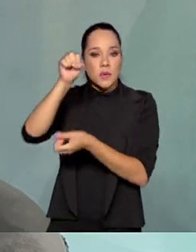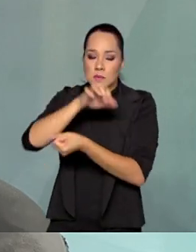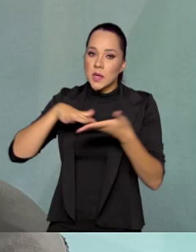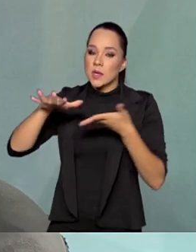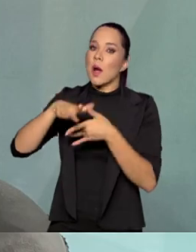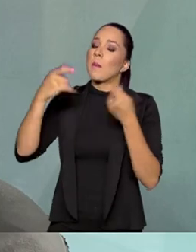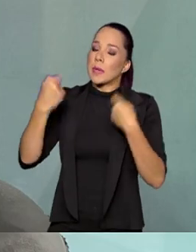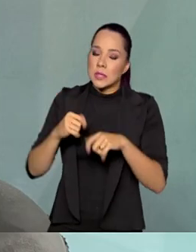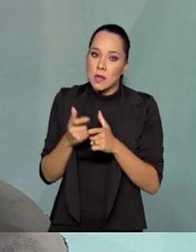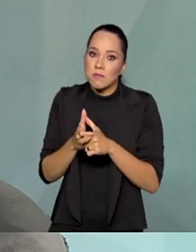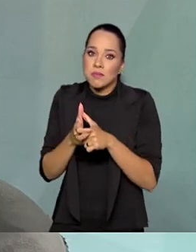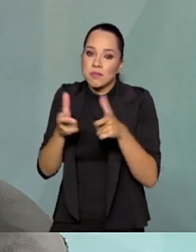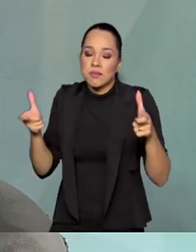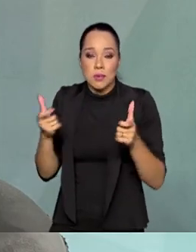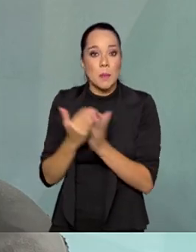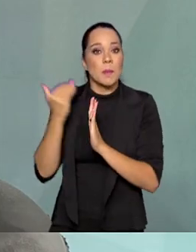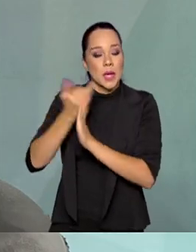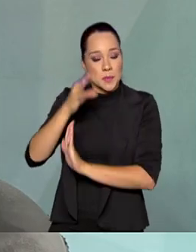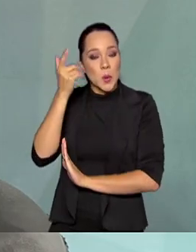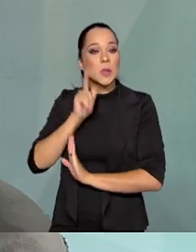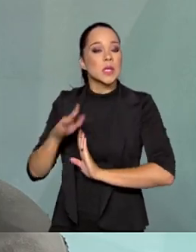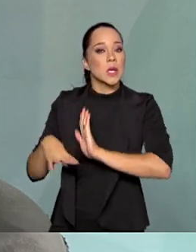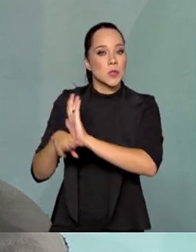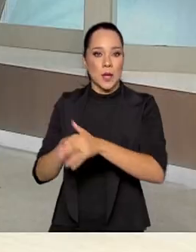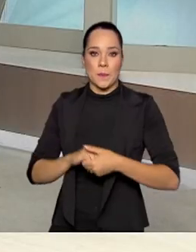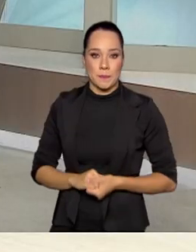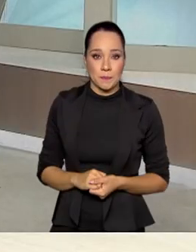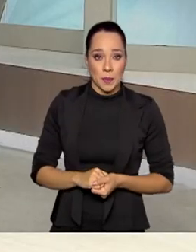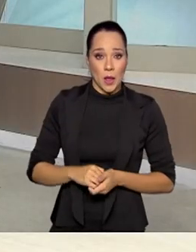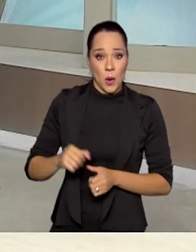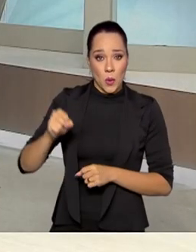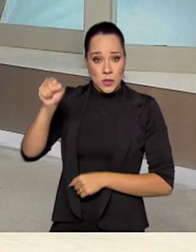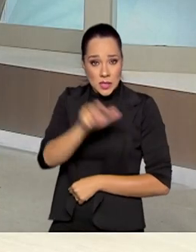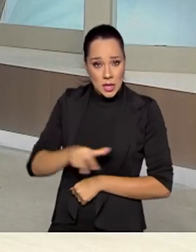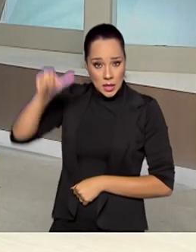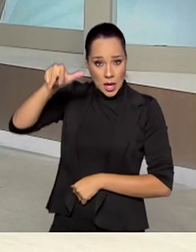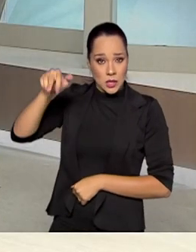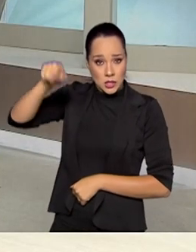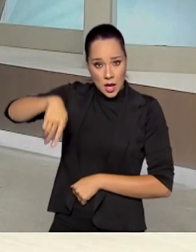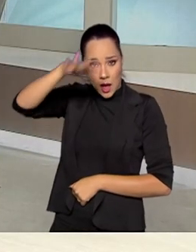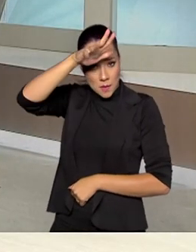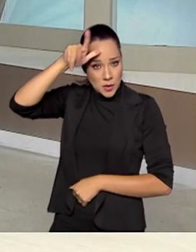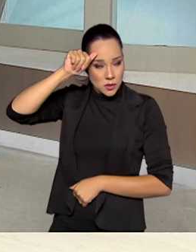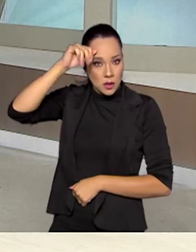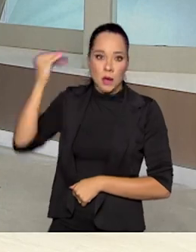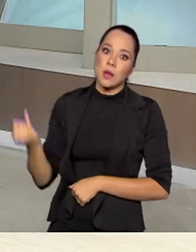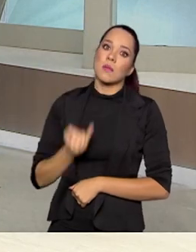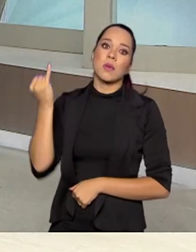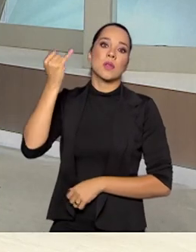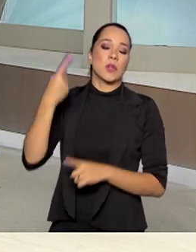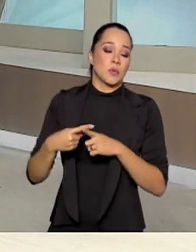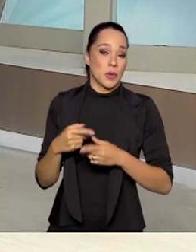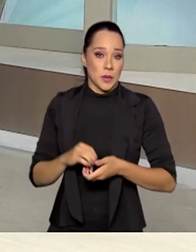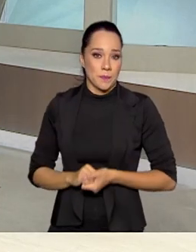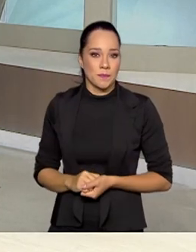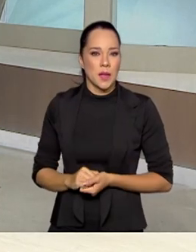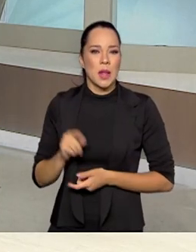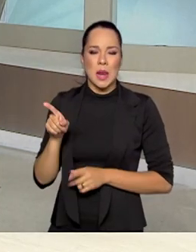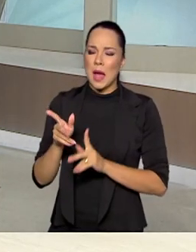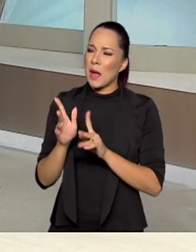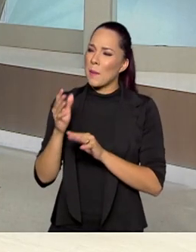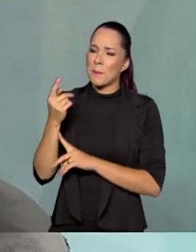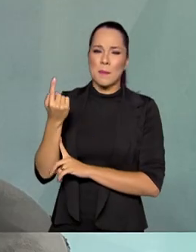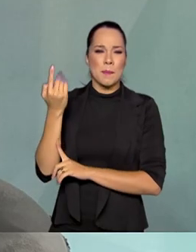precisa crescer muito mais para atender. O caso do satélite Amazônia, ele é muito emblemático pelo seguinte. Lá nos anos